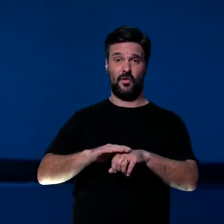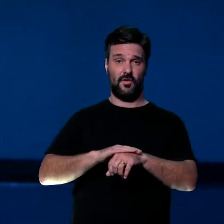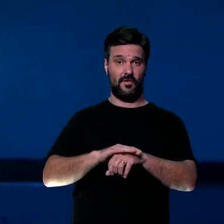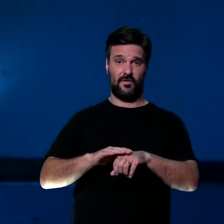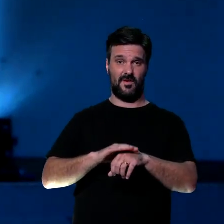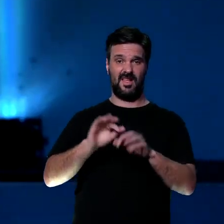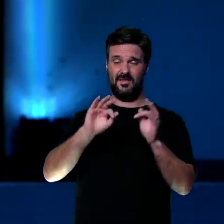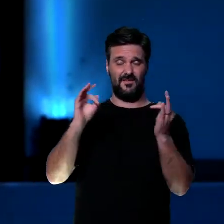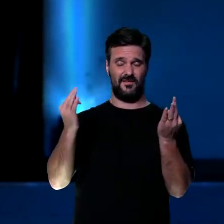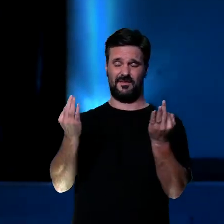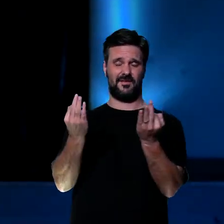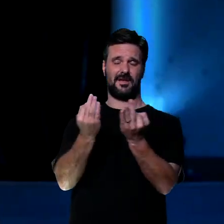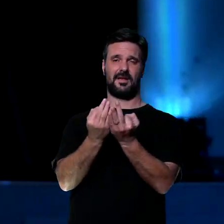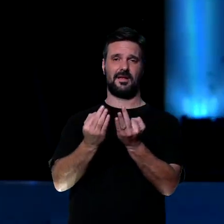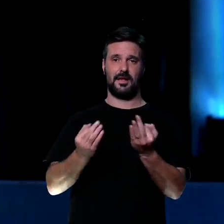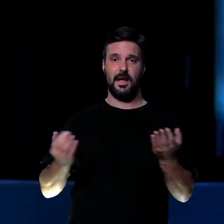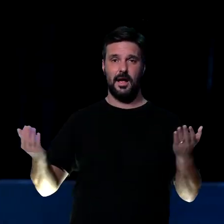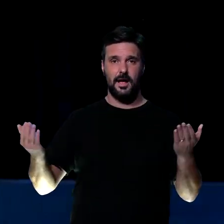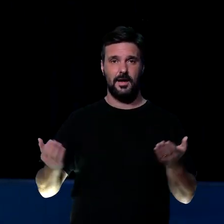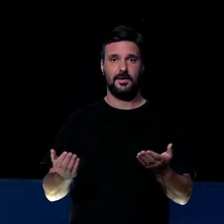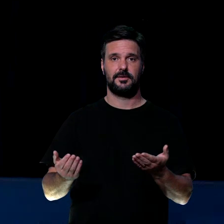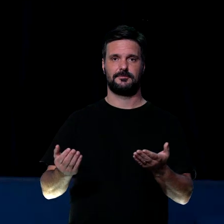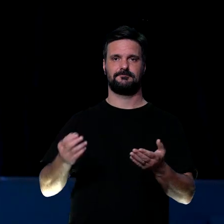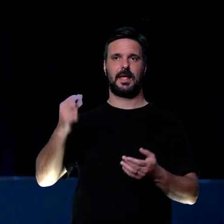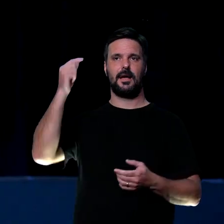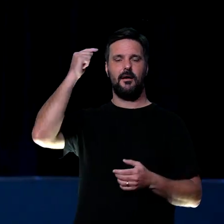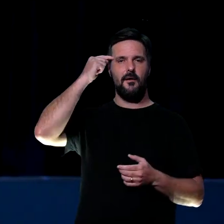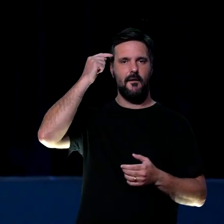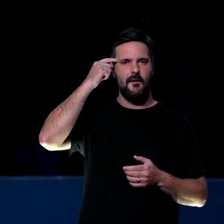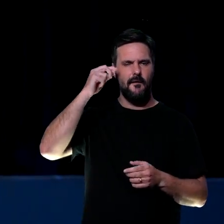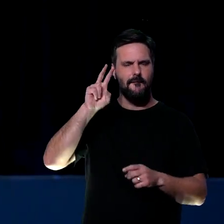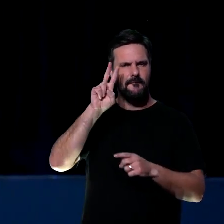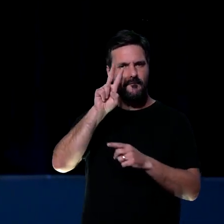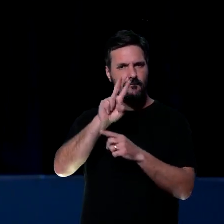do relacionamento deles. Portanto, cuide dos pensamentos.